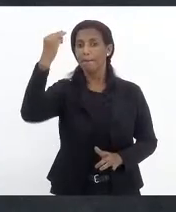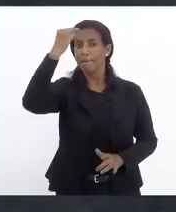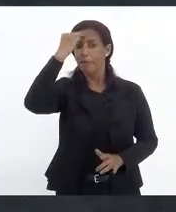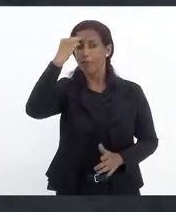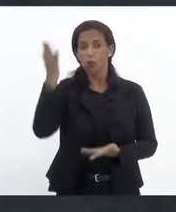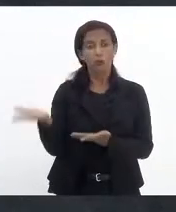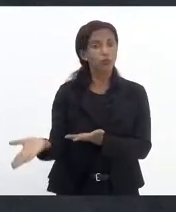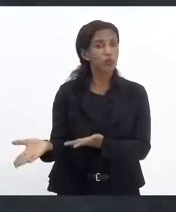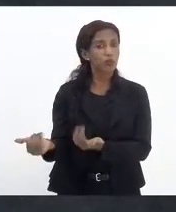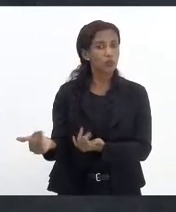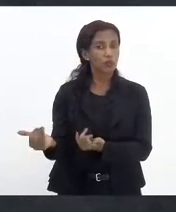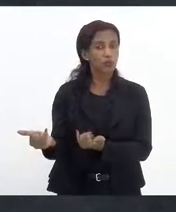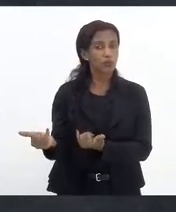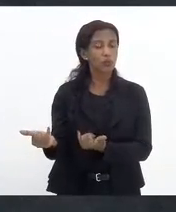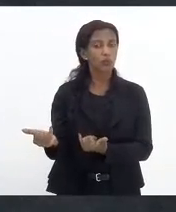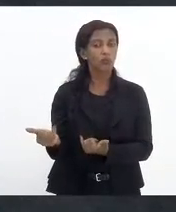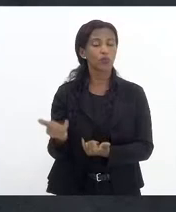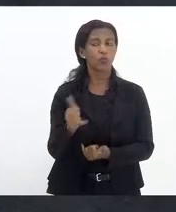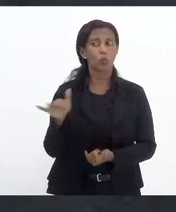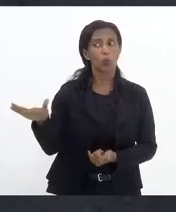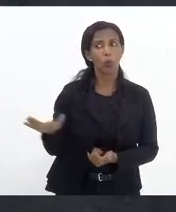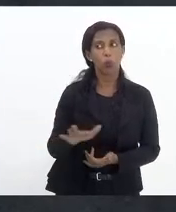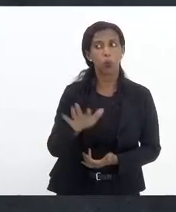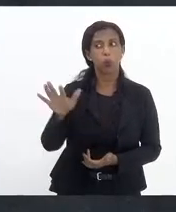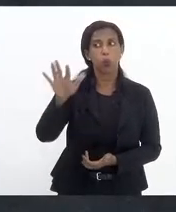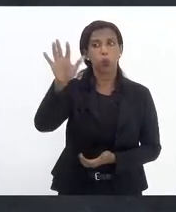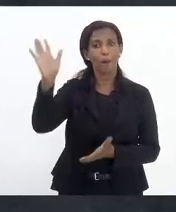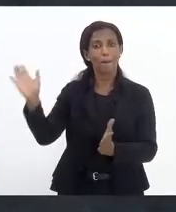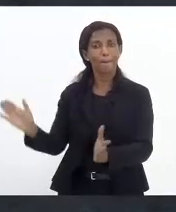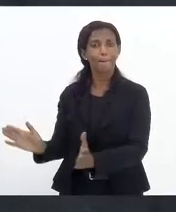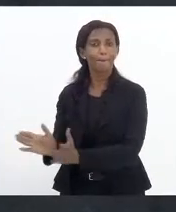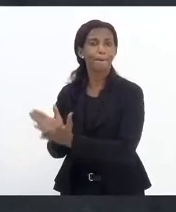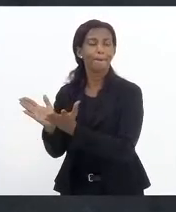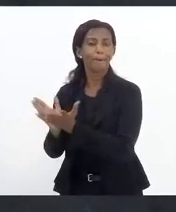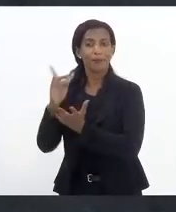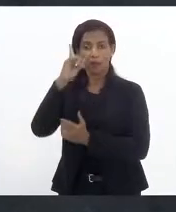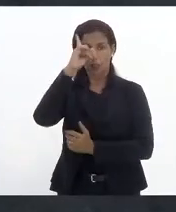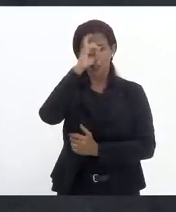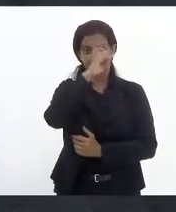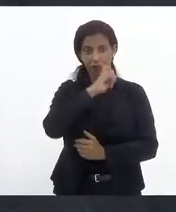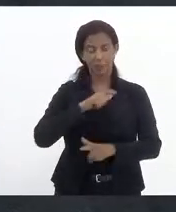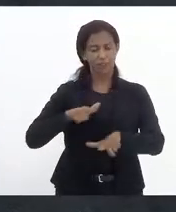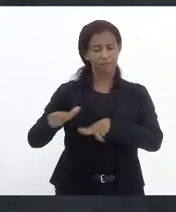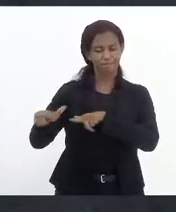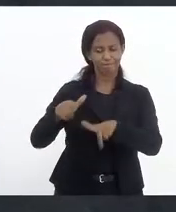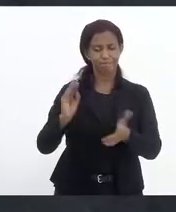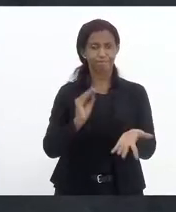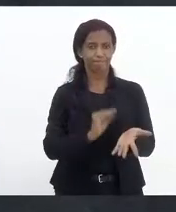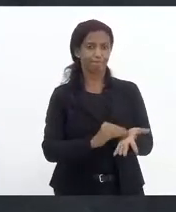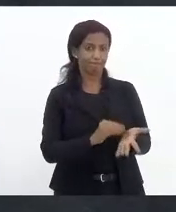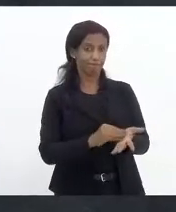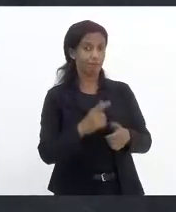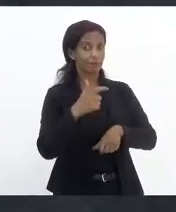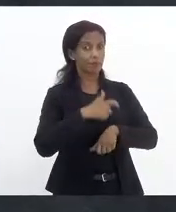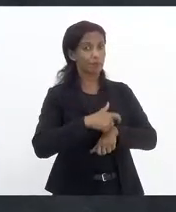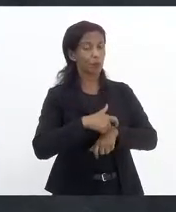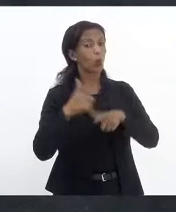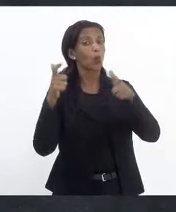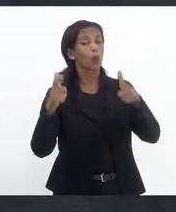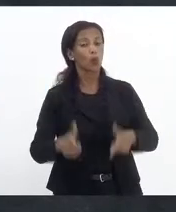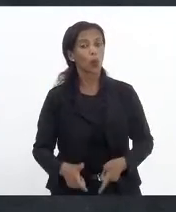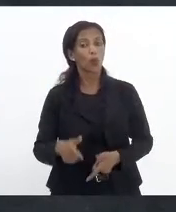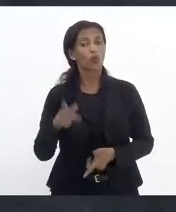juventude da favela e da periferia. Nesse momento, com a dificuldade de emprego, nesse momento onde